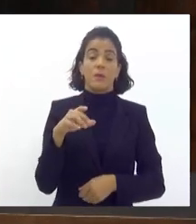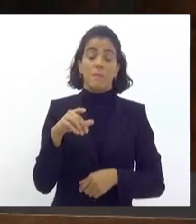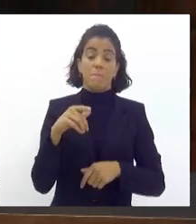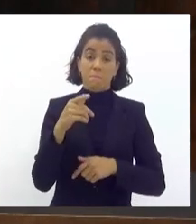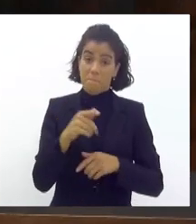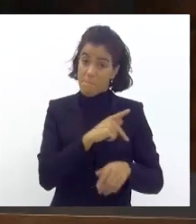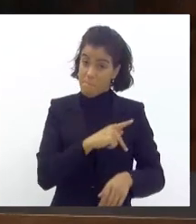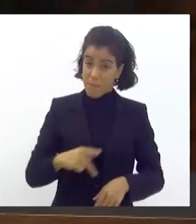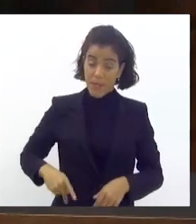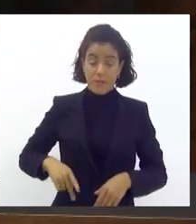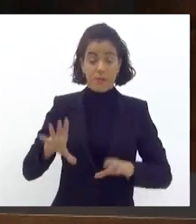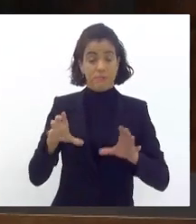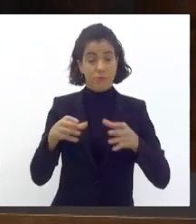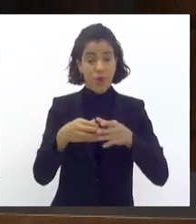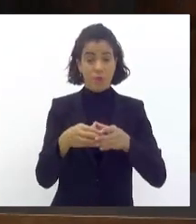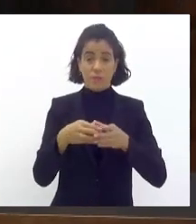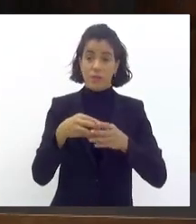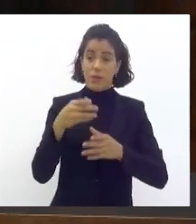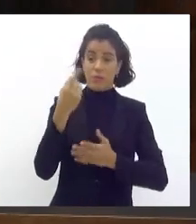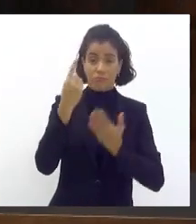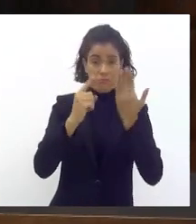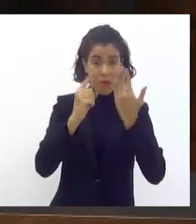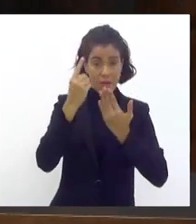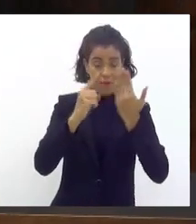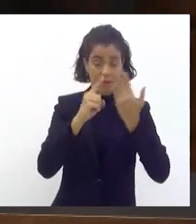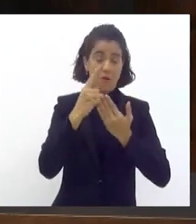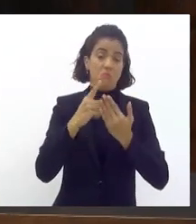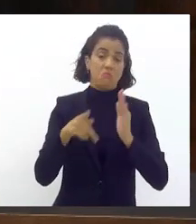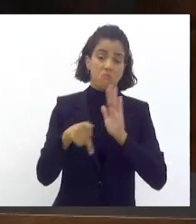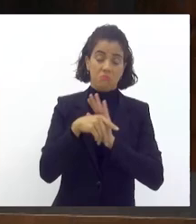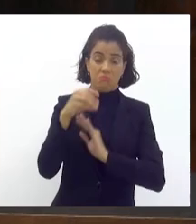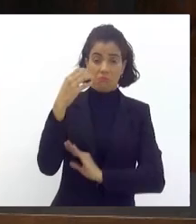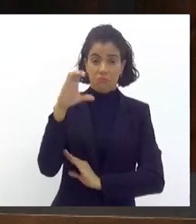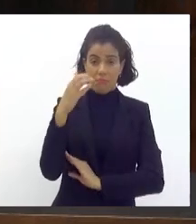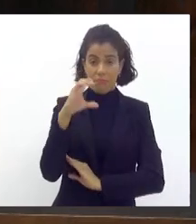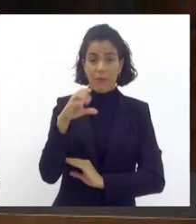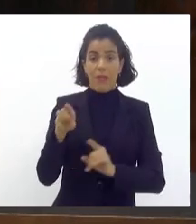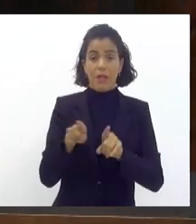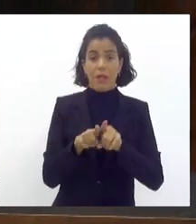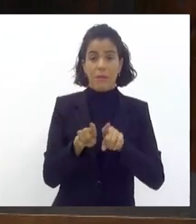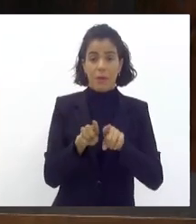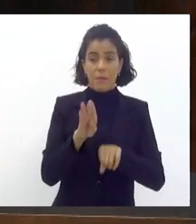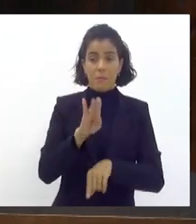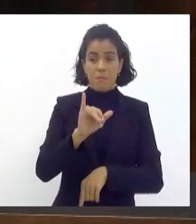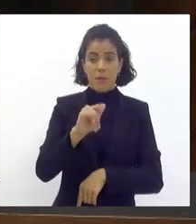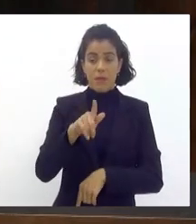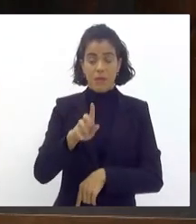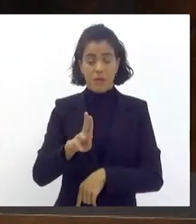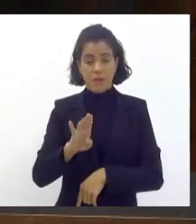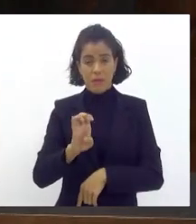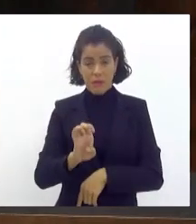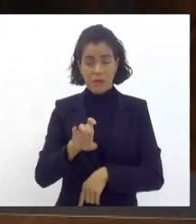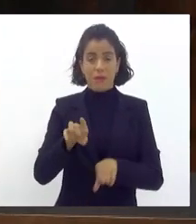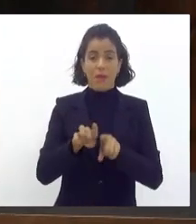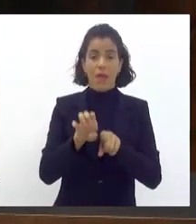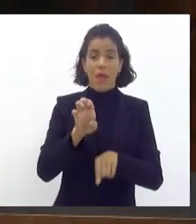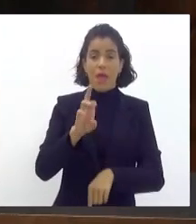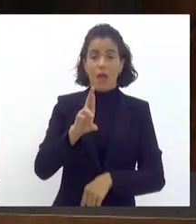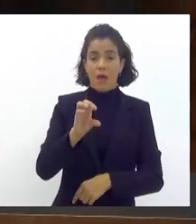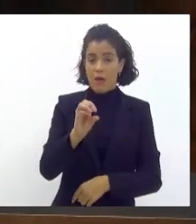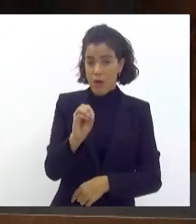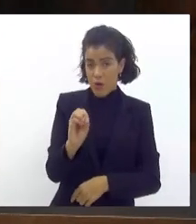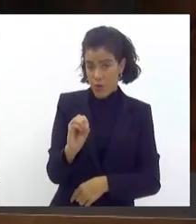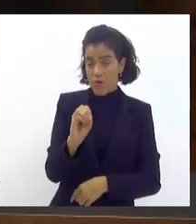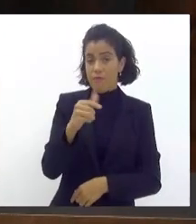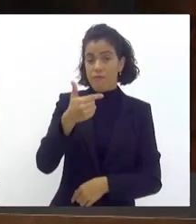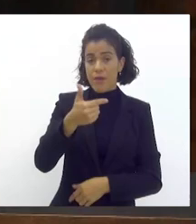Parlamentar do Carnaval de Niterói, bem-vindo, vereador. Binho Guimarães, vereador de Niterói, Câmara Municipal de Niterói, Hélio Mota, vice